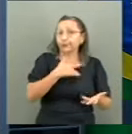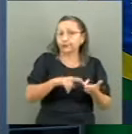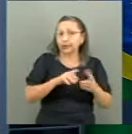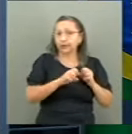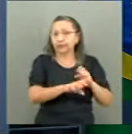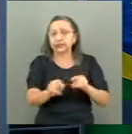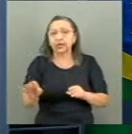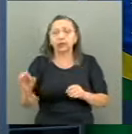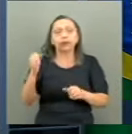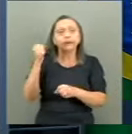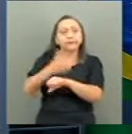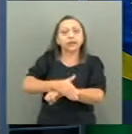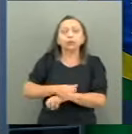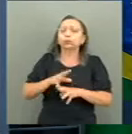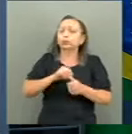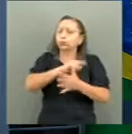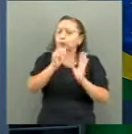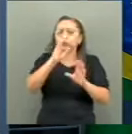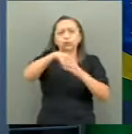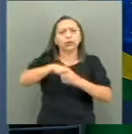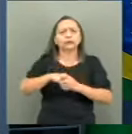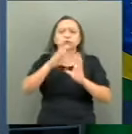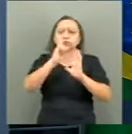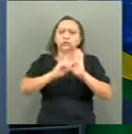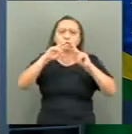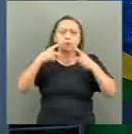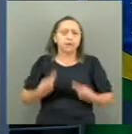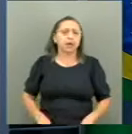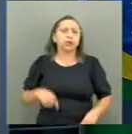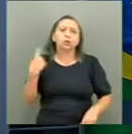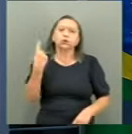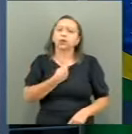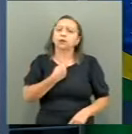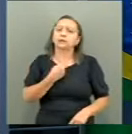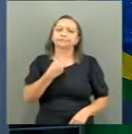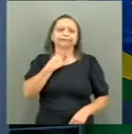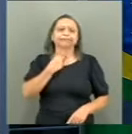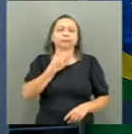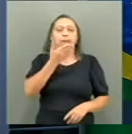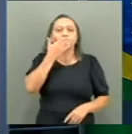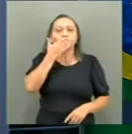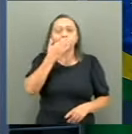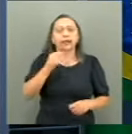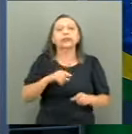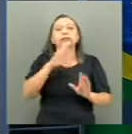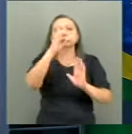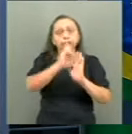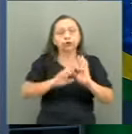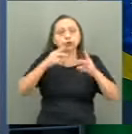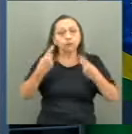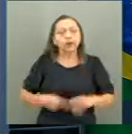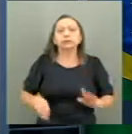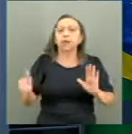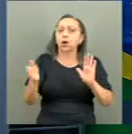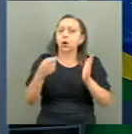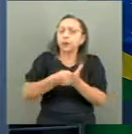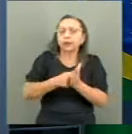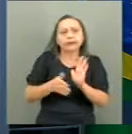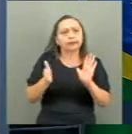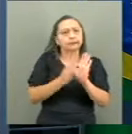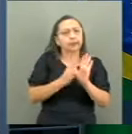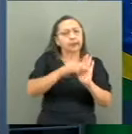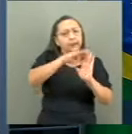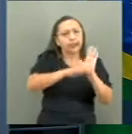são questões de direitos humanos. Não podemos nos calar. Direitos humanos devem estar nas políticas de